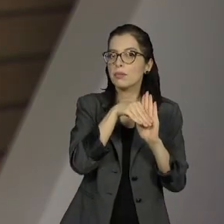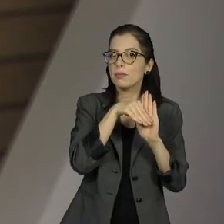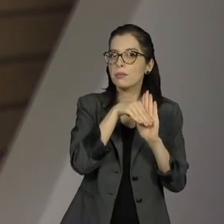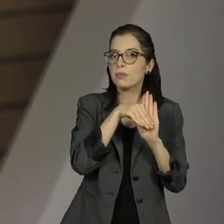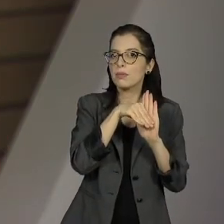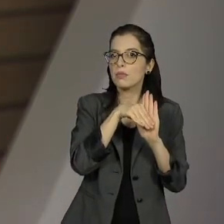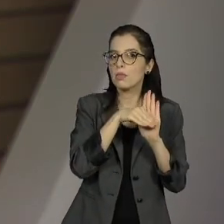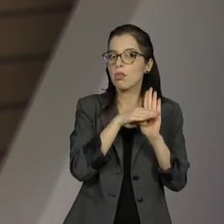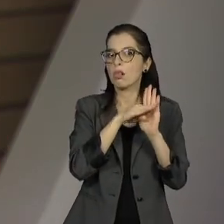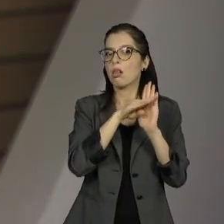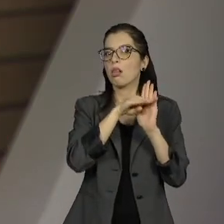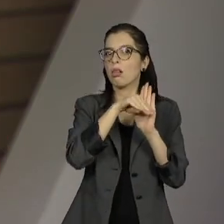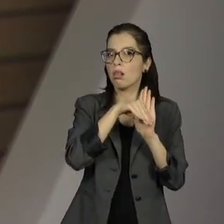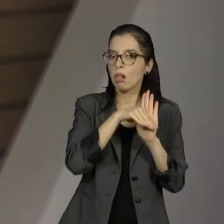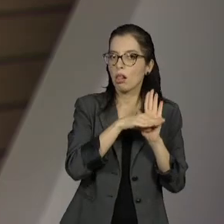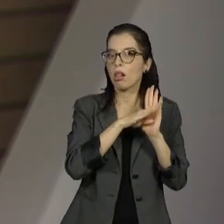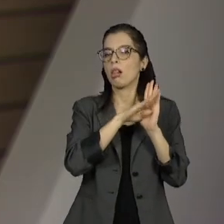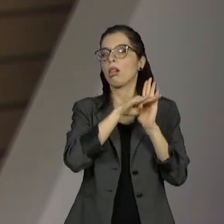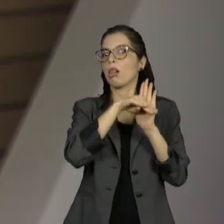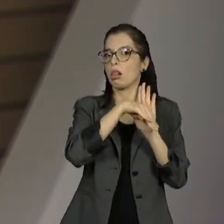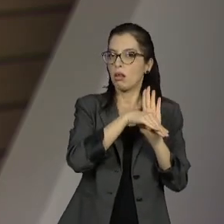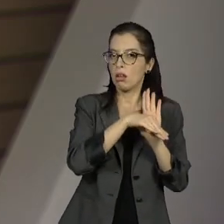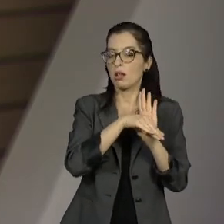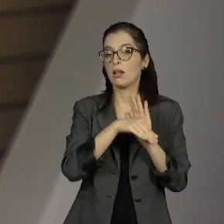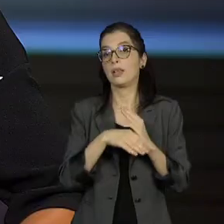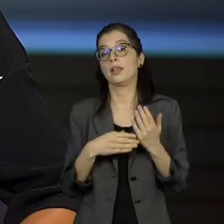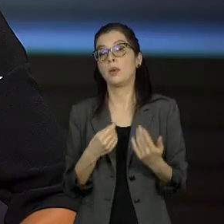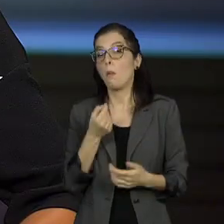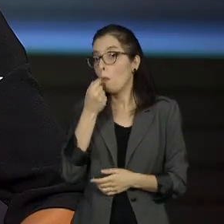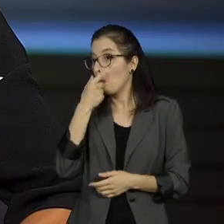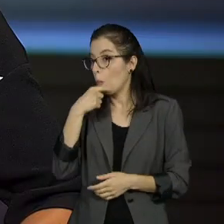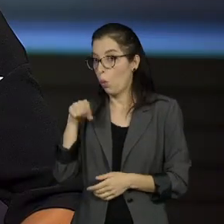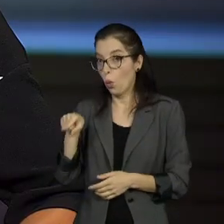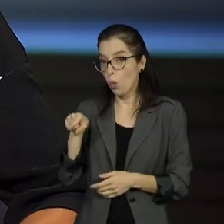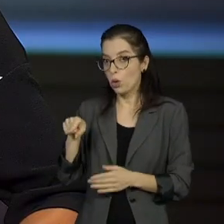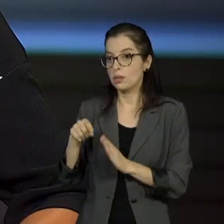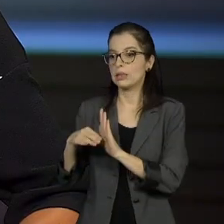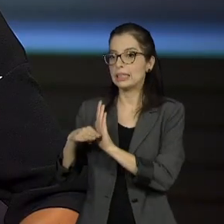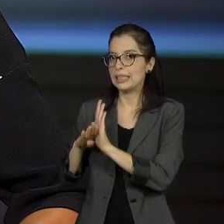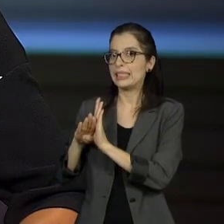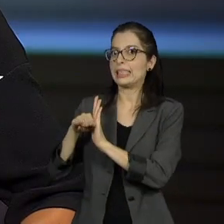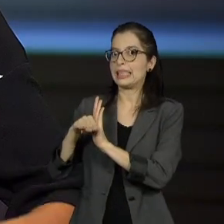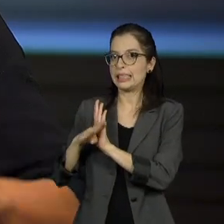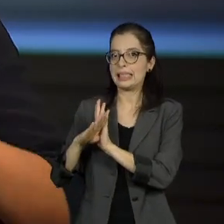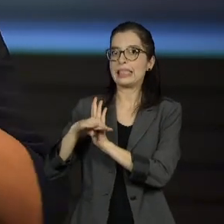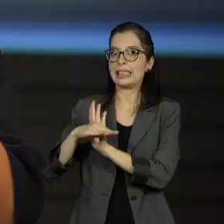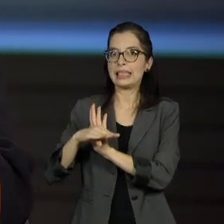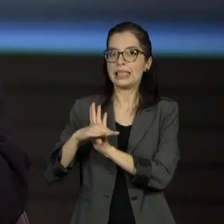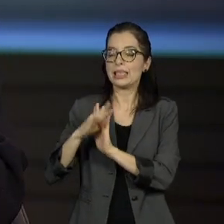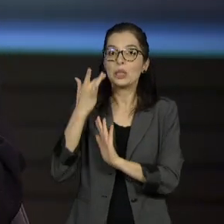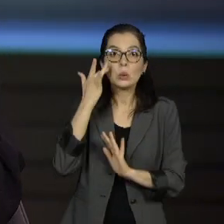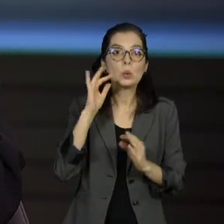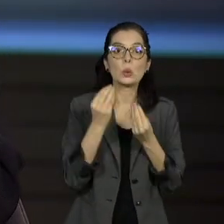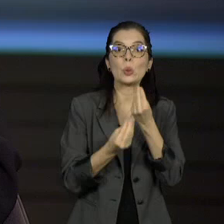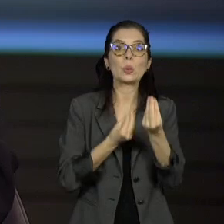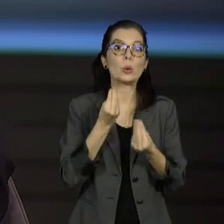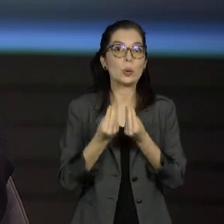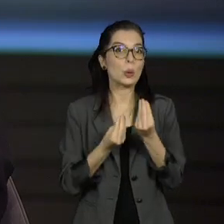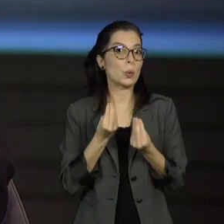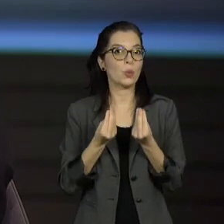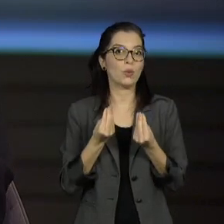ascendente do Guilherme Boulos. Ainda não o suficiente para fazer aquele X, né, Vera, que a gente fala. Exato, e não se sabe se haverá tempo, né? Porque ela não tem nem